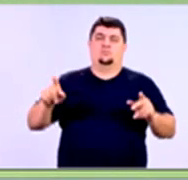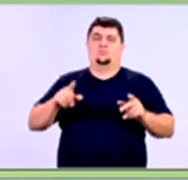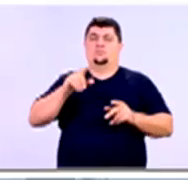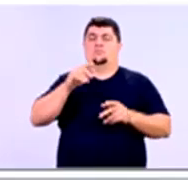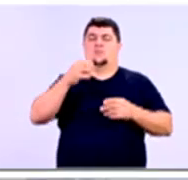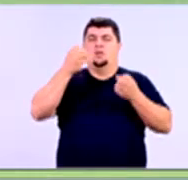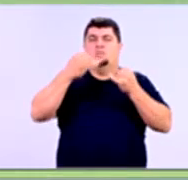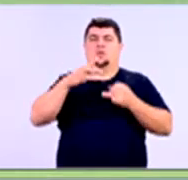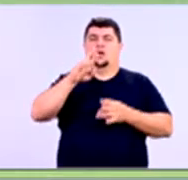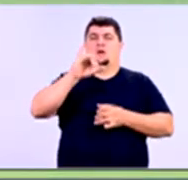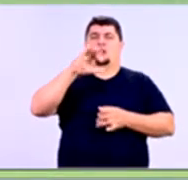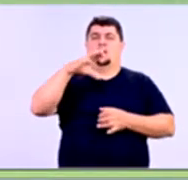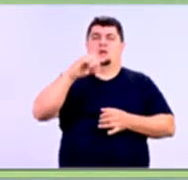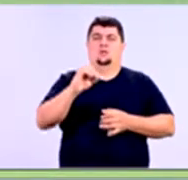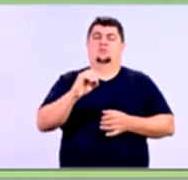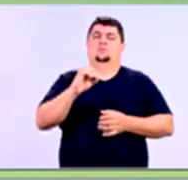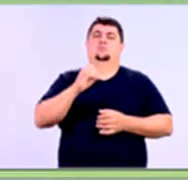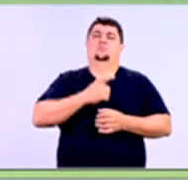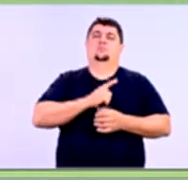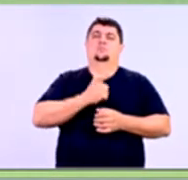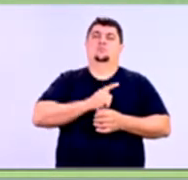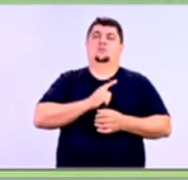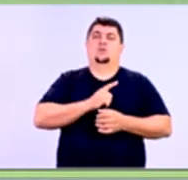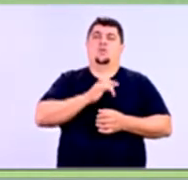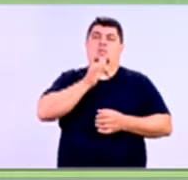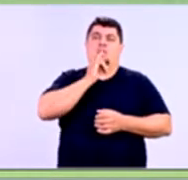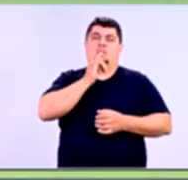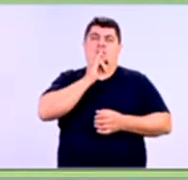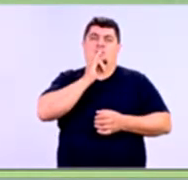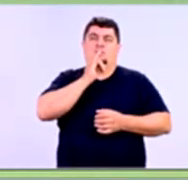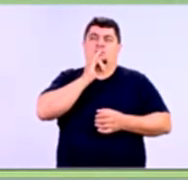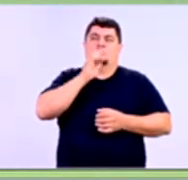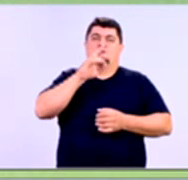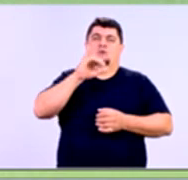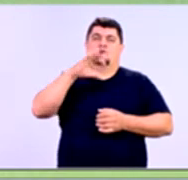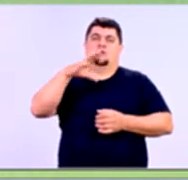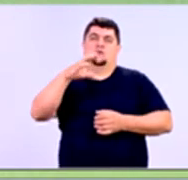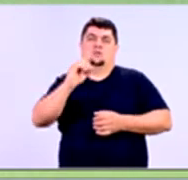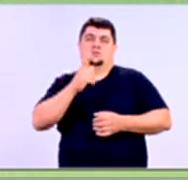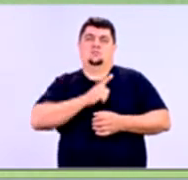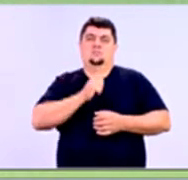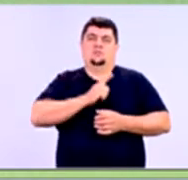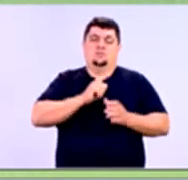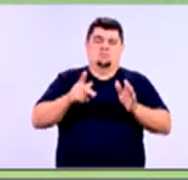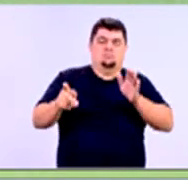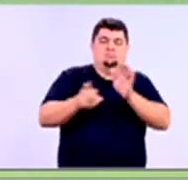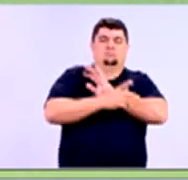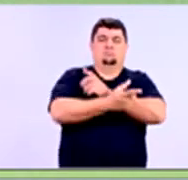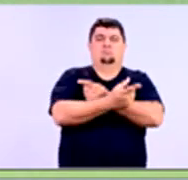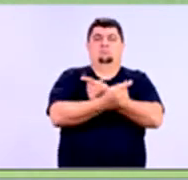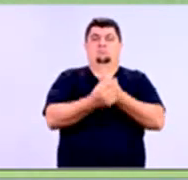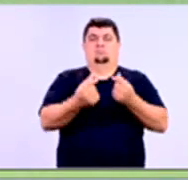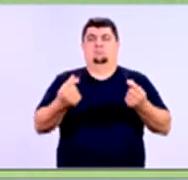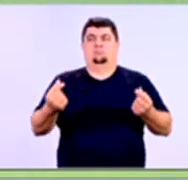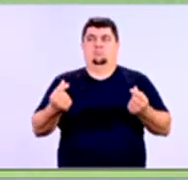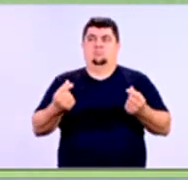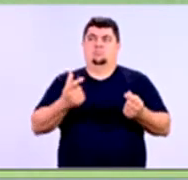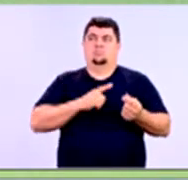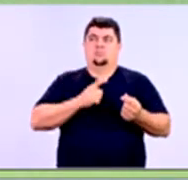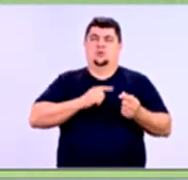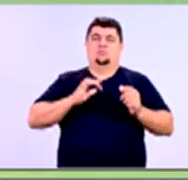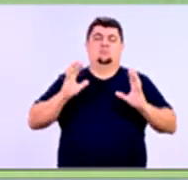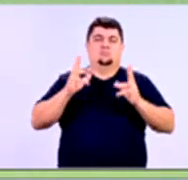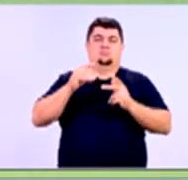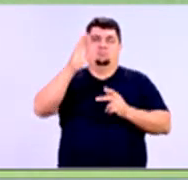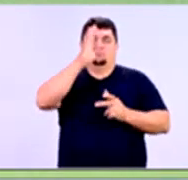risco. A gente falou que risco, ele está no sistema financeiro. No sistema financeiro nacional,